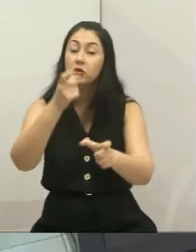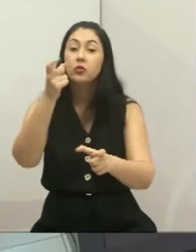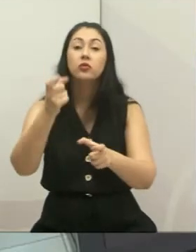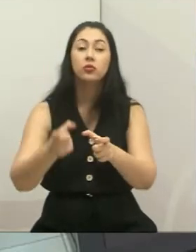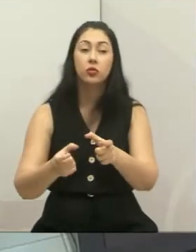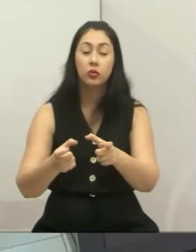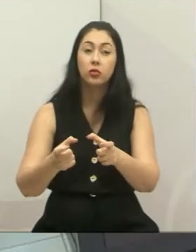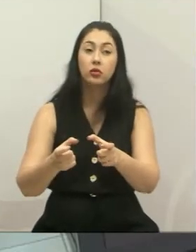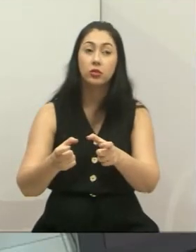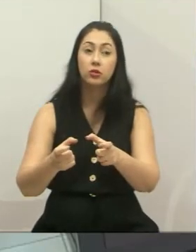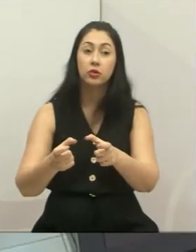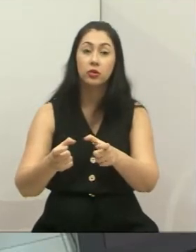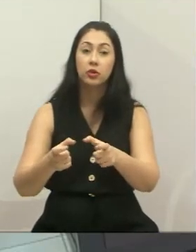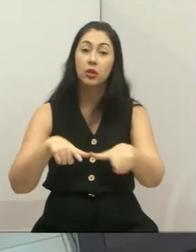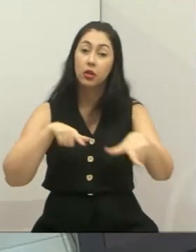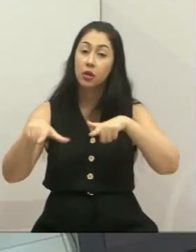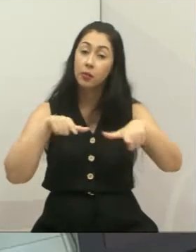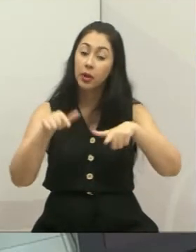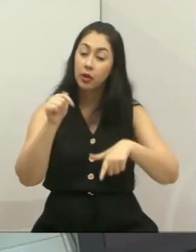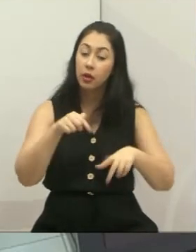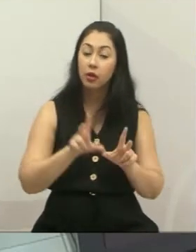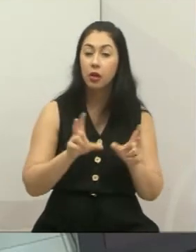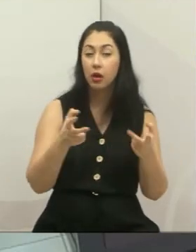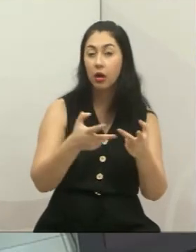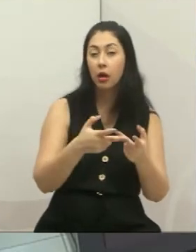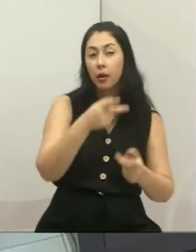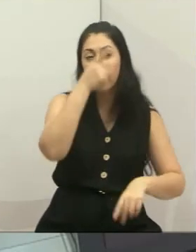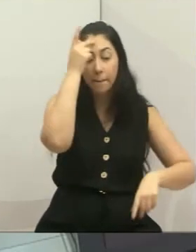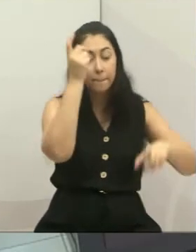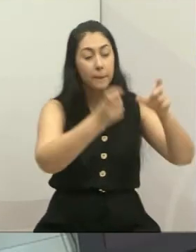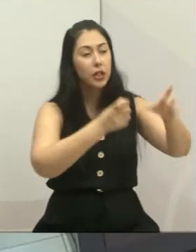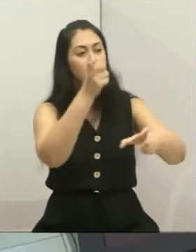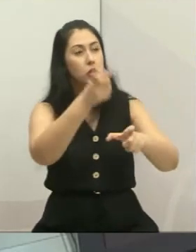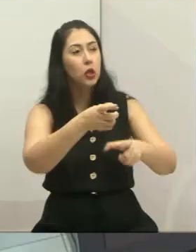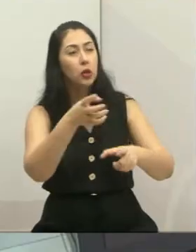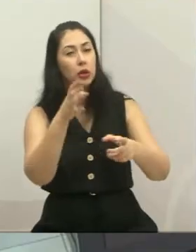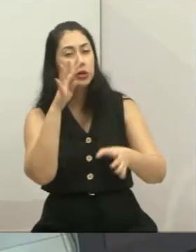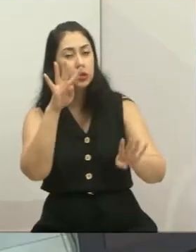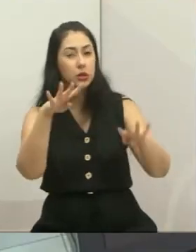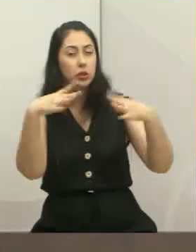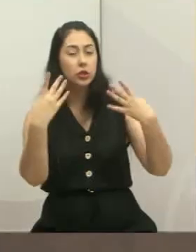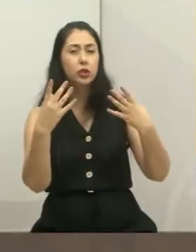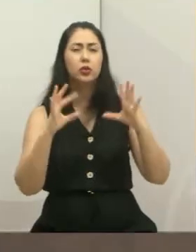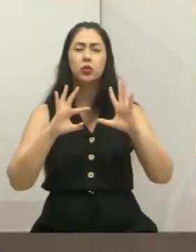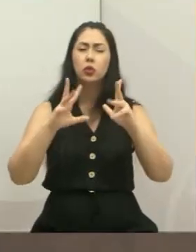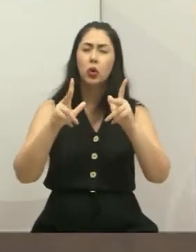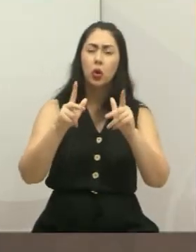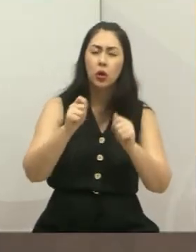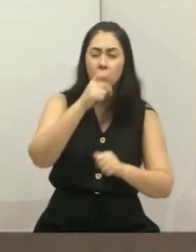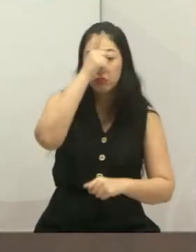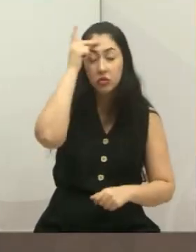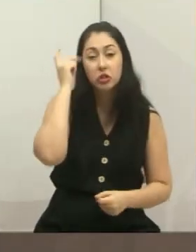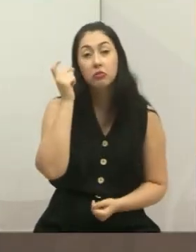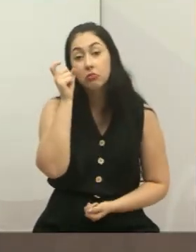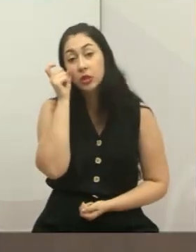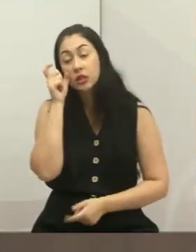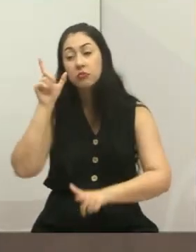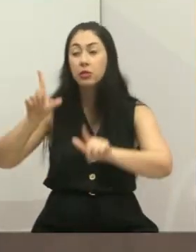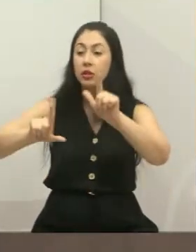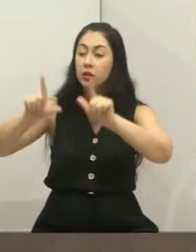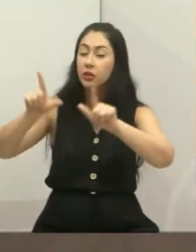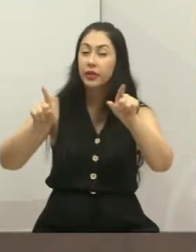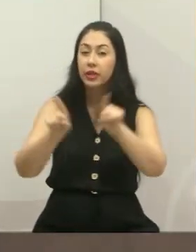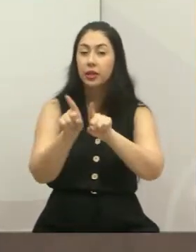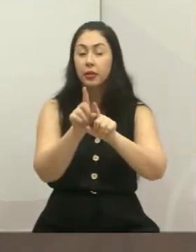dos servidores dessa casa, o público presente. Por fim, a todos os que nos acompanharam pela TV